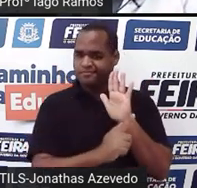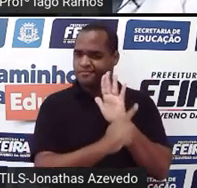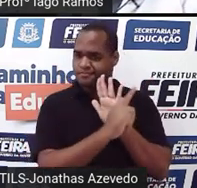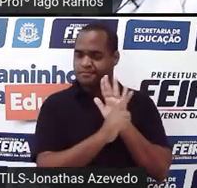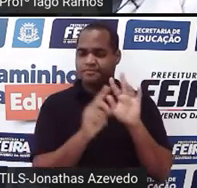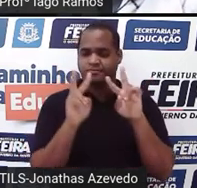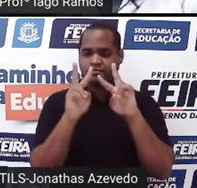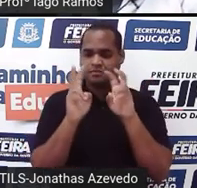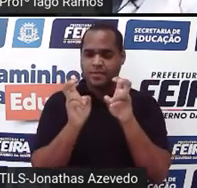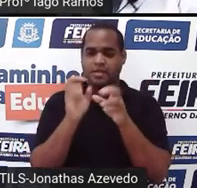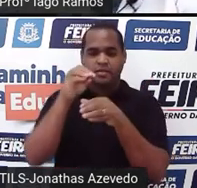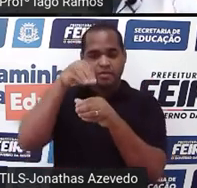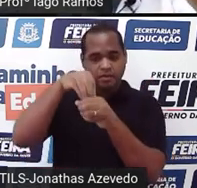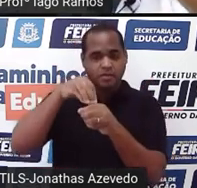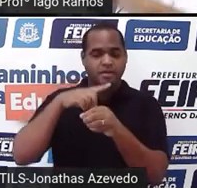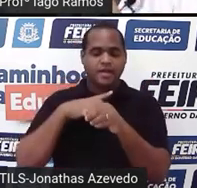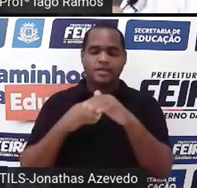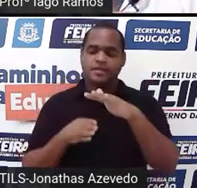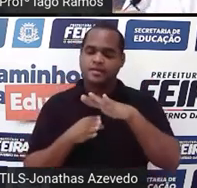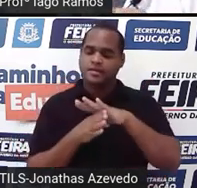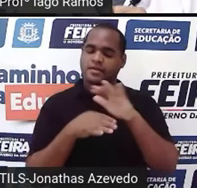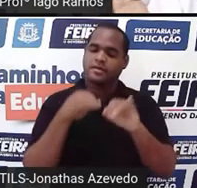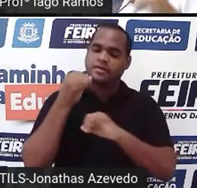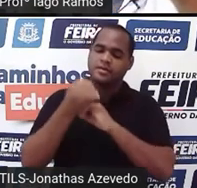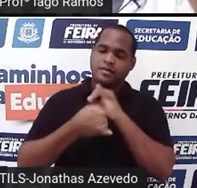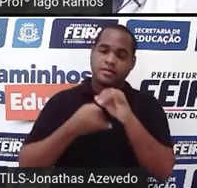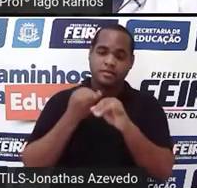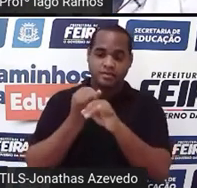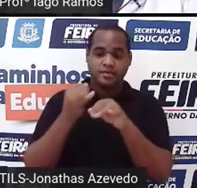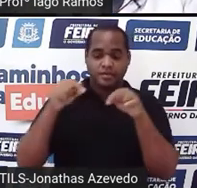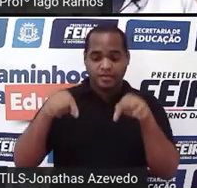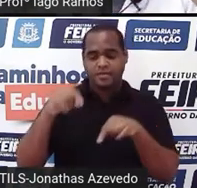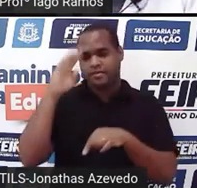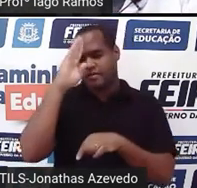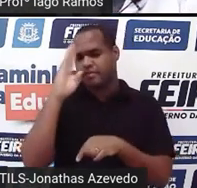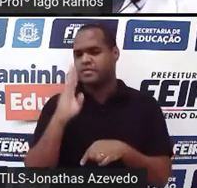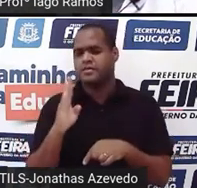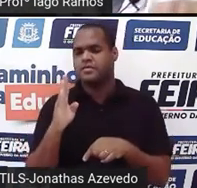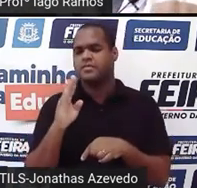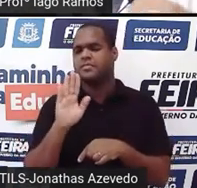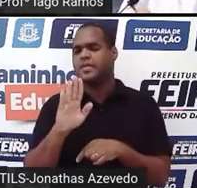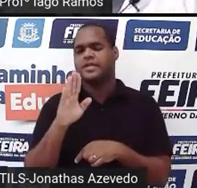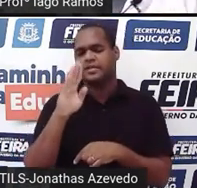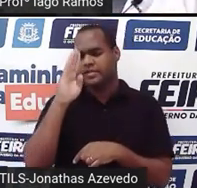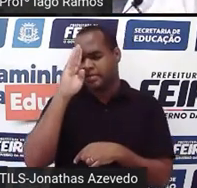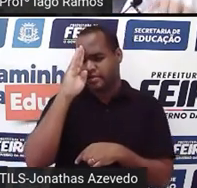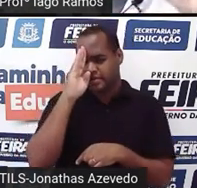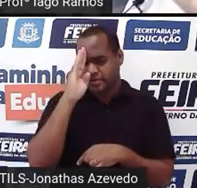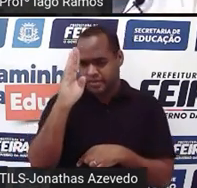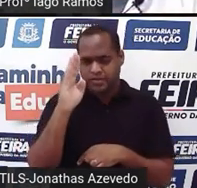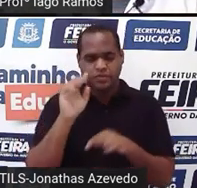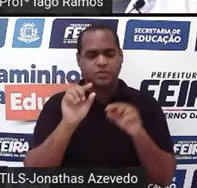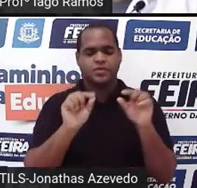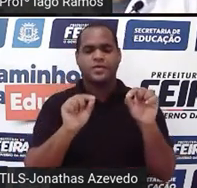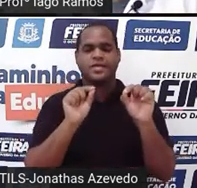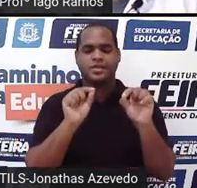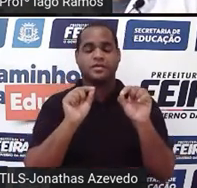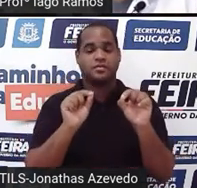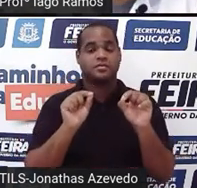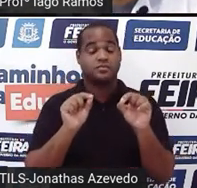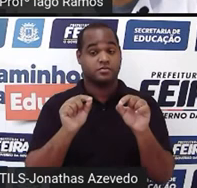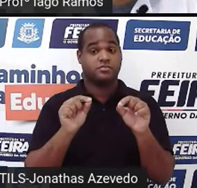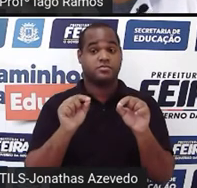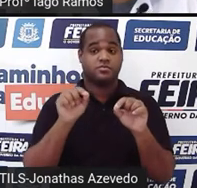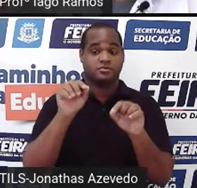tema de acesso à internet no Brasil, o que é que a gente tem de principal que o gráfico tá mostrando? Isso é variável.